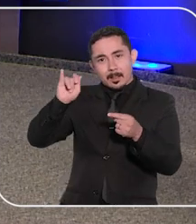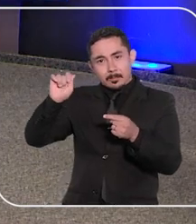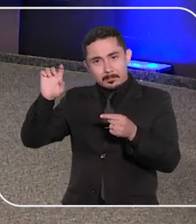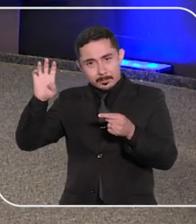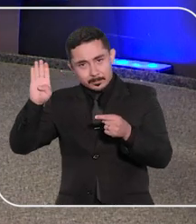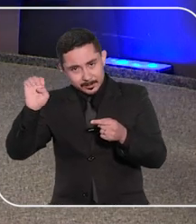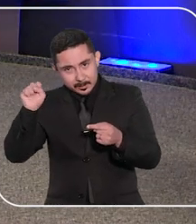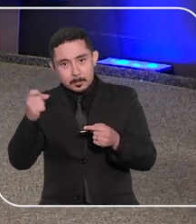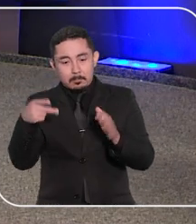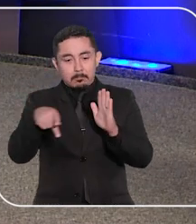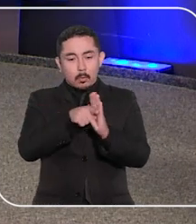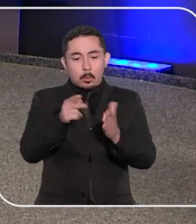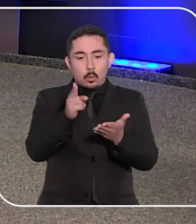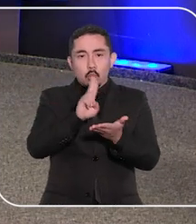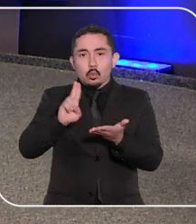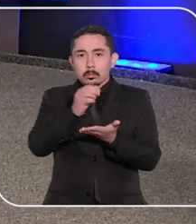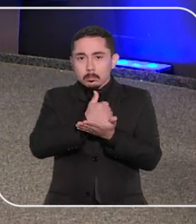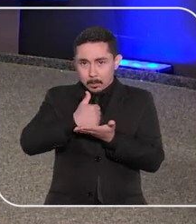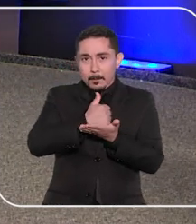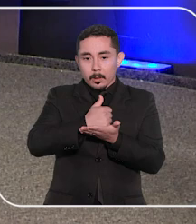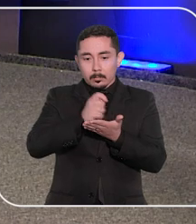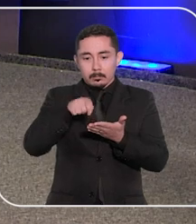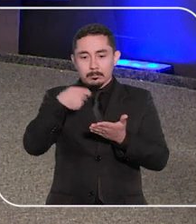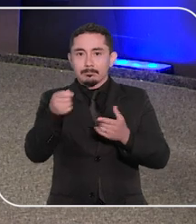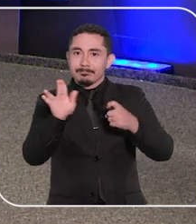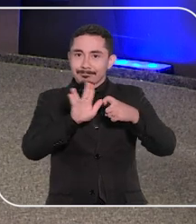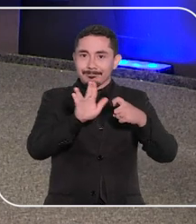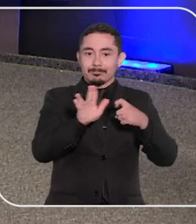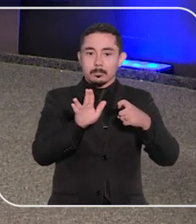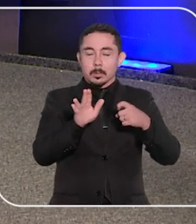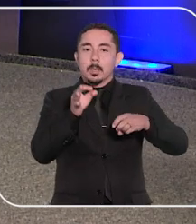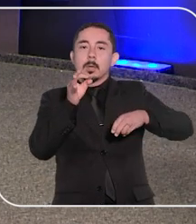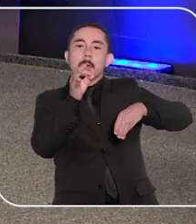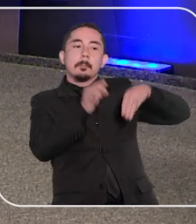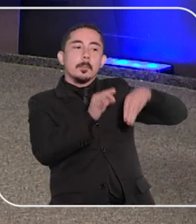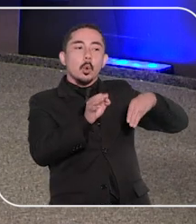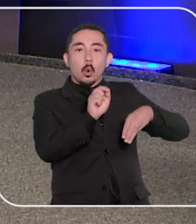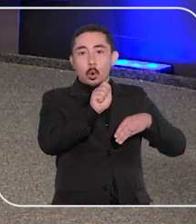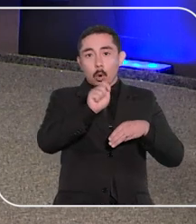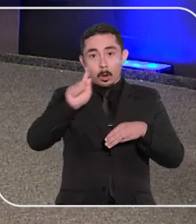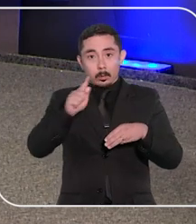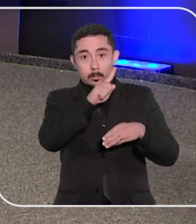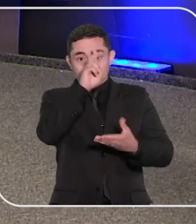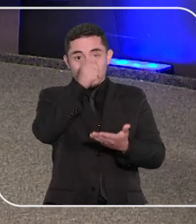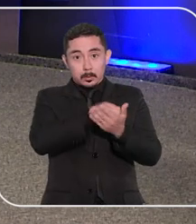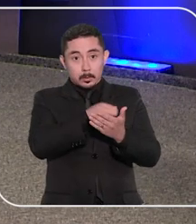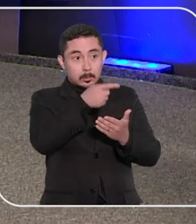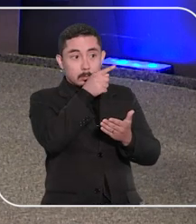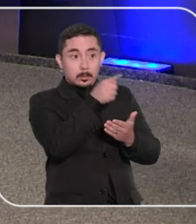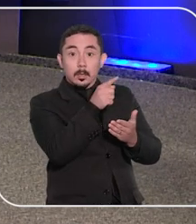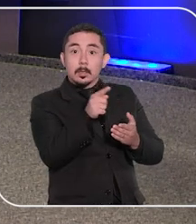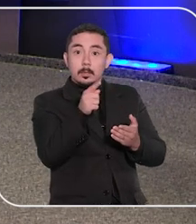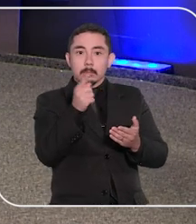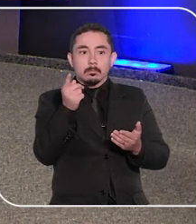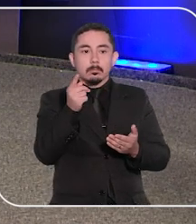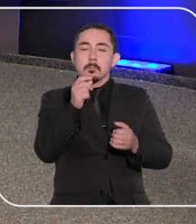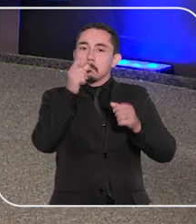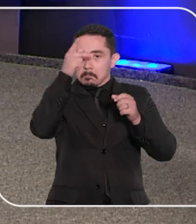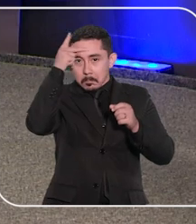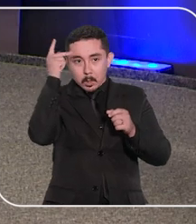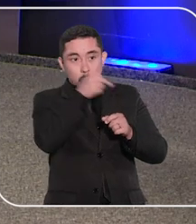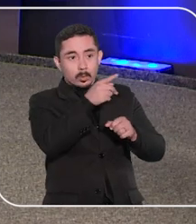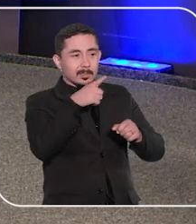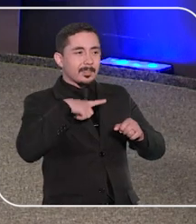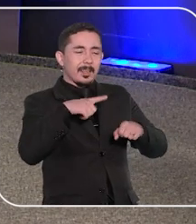O vice-presidente do STJ, ministro Og Fernandes, no exercício da presidência, determinou que um paciente com